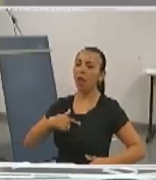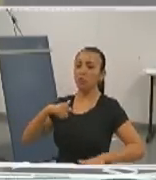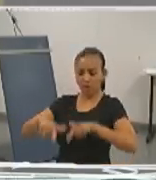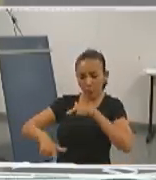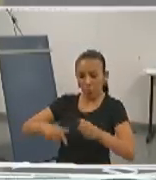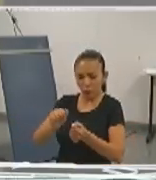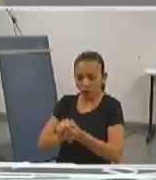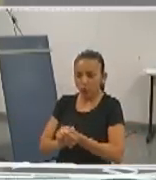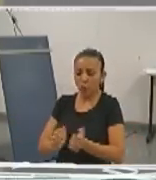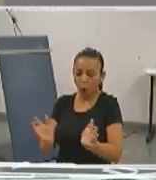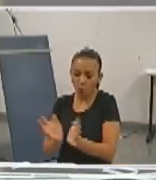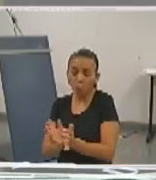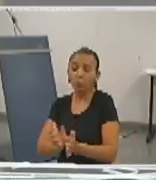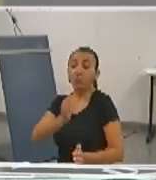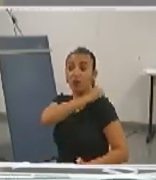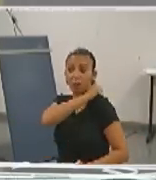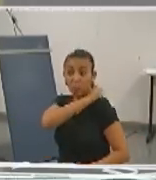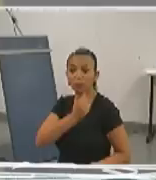sempre defendi a paridade.